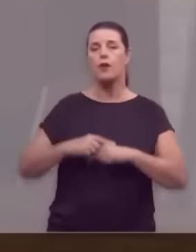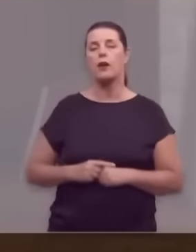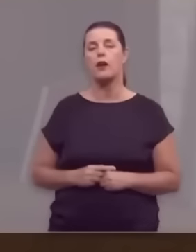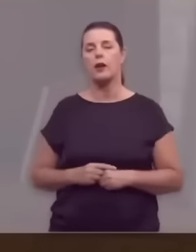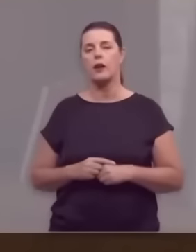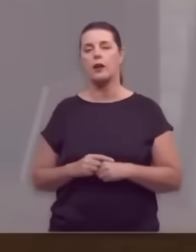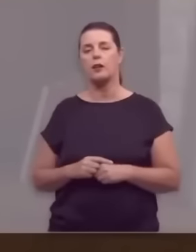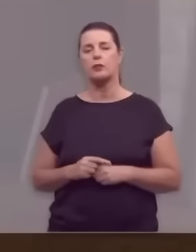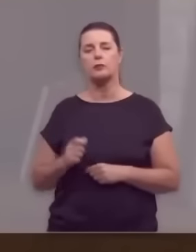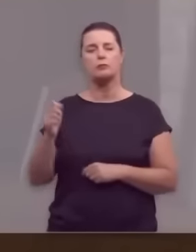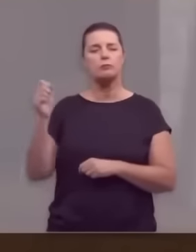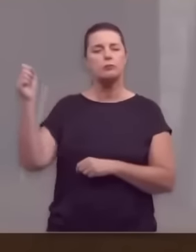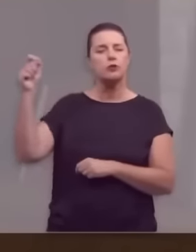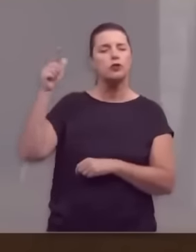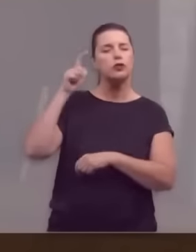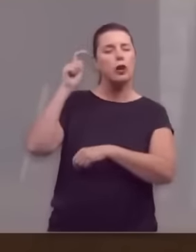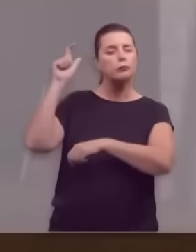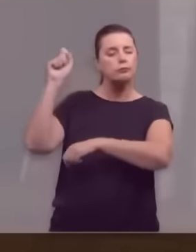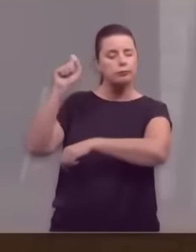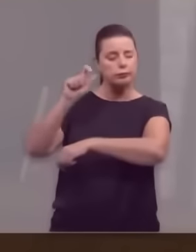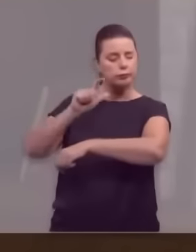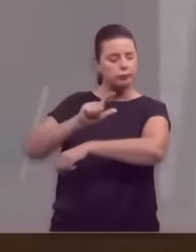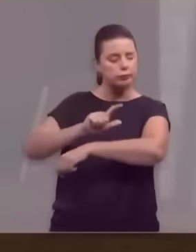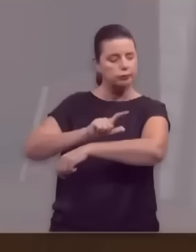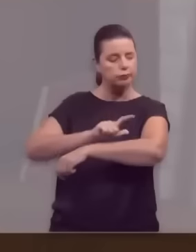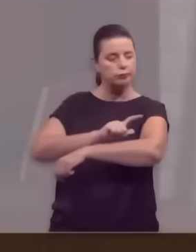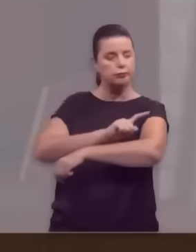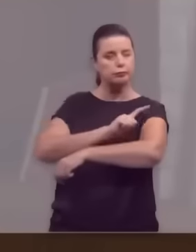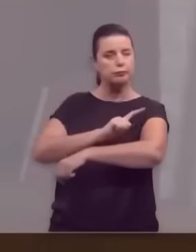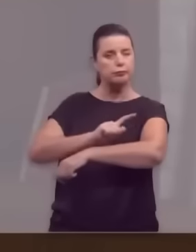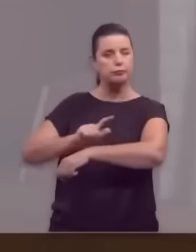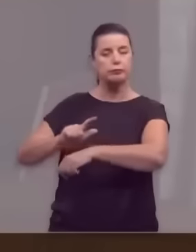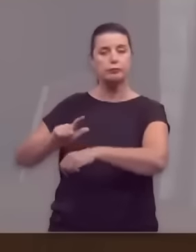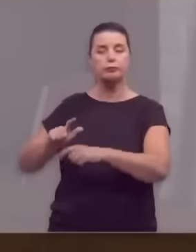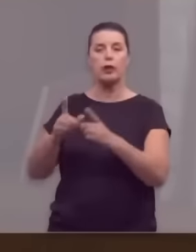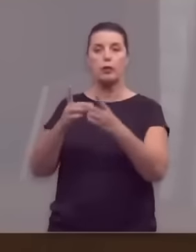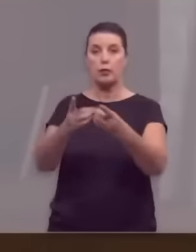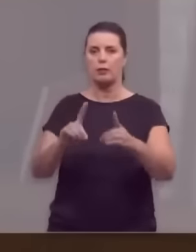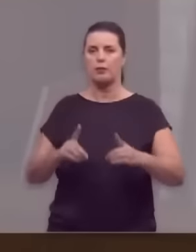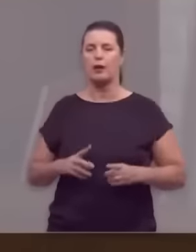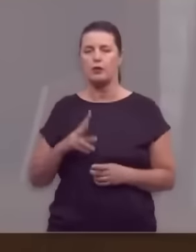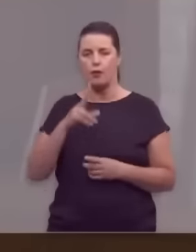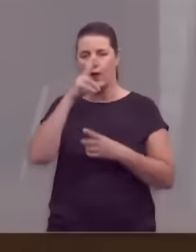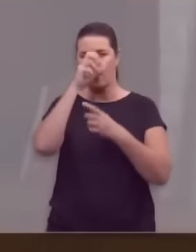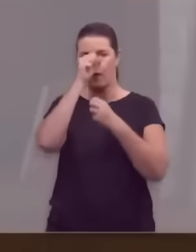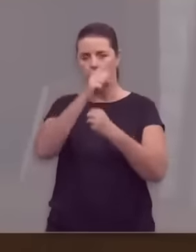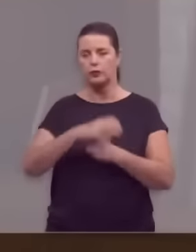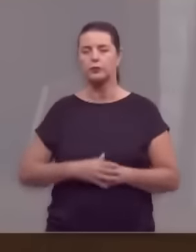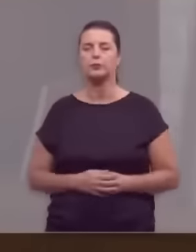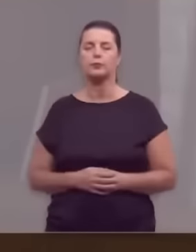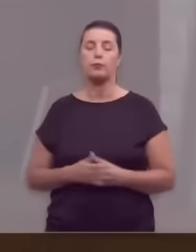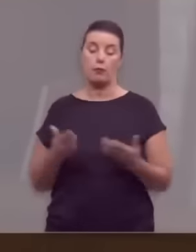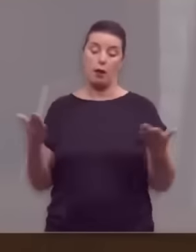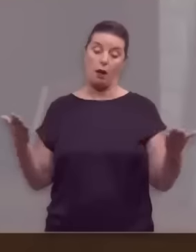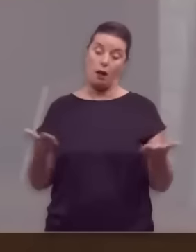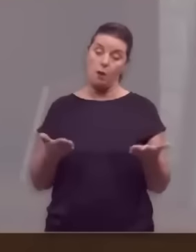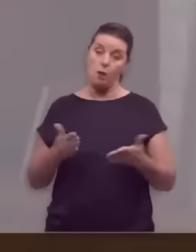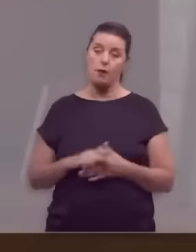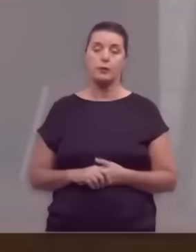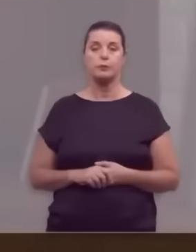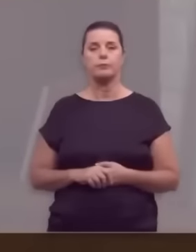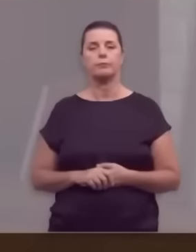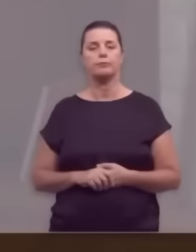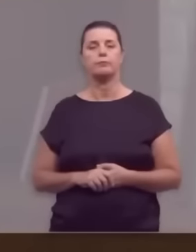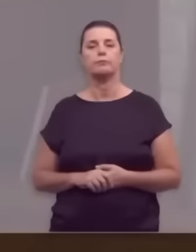bronzeando a sua pele no sol causticante daquele deserto. E agora,